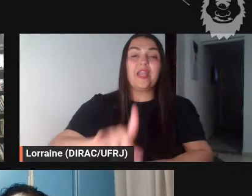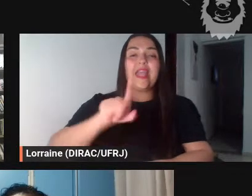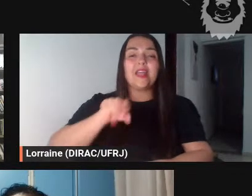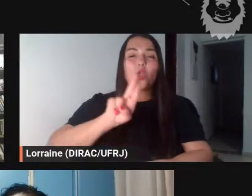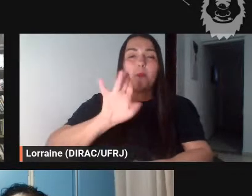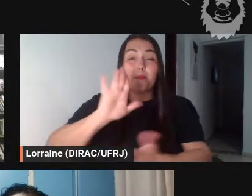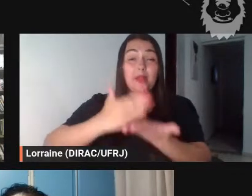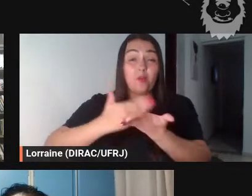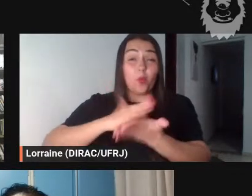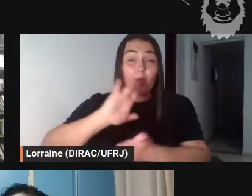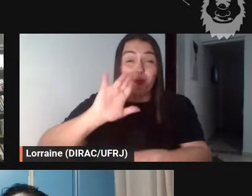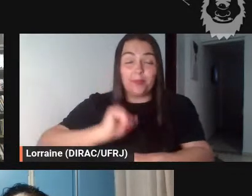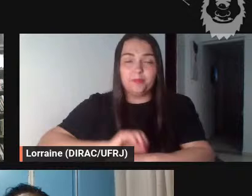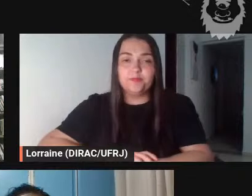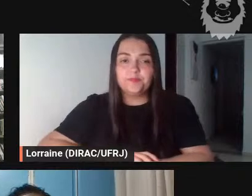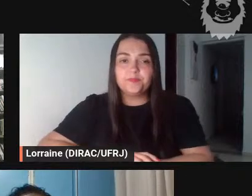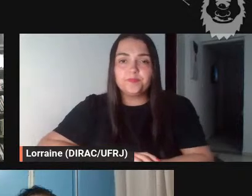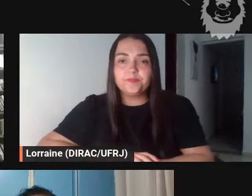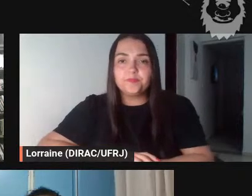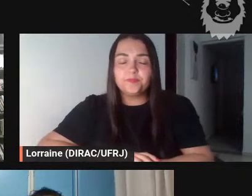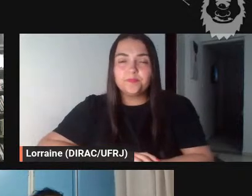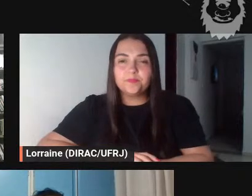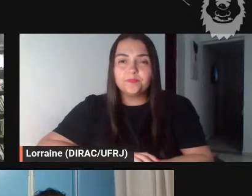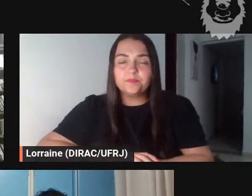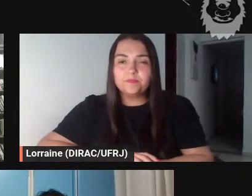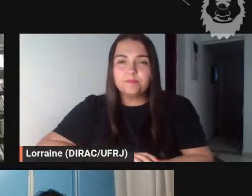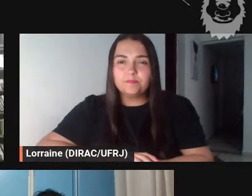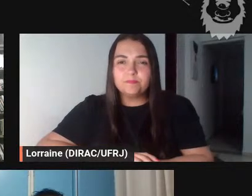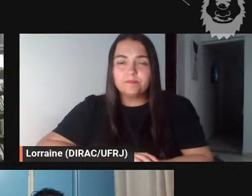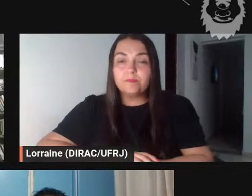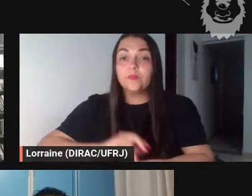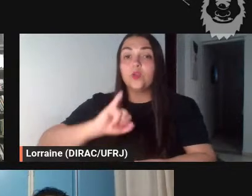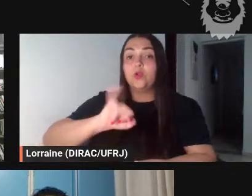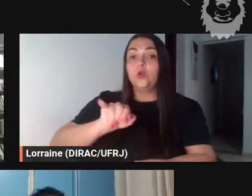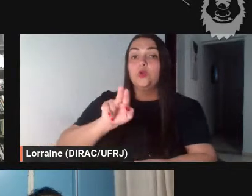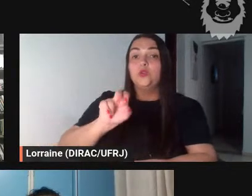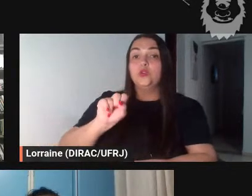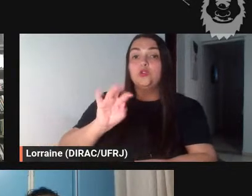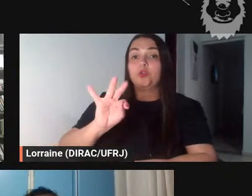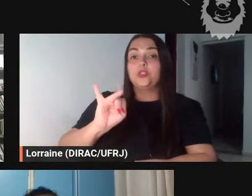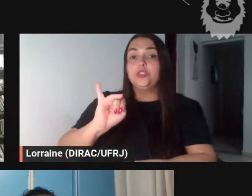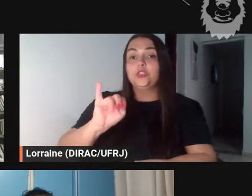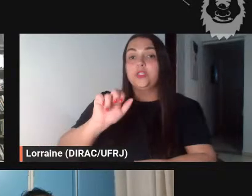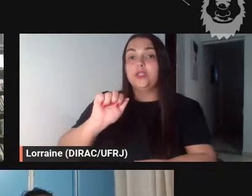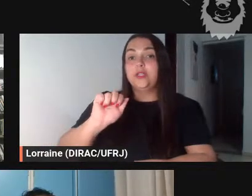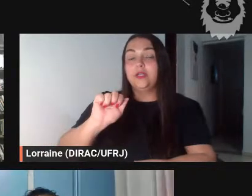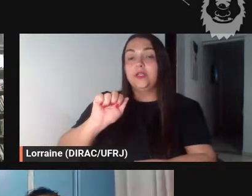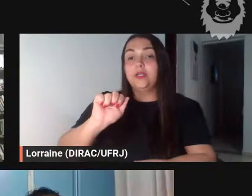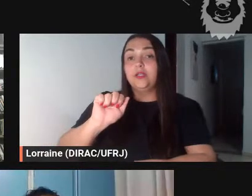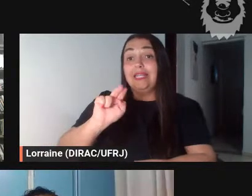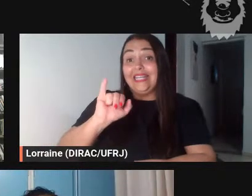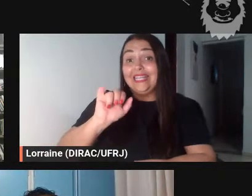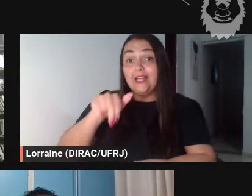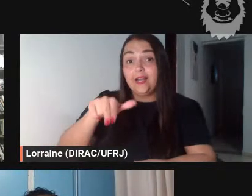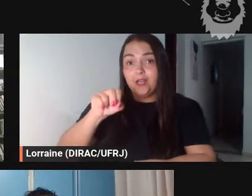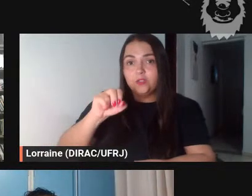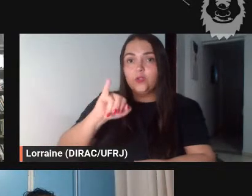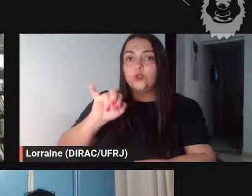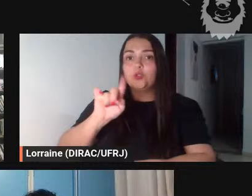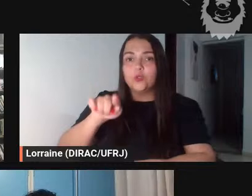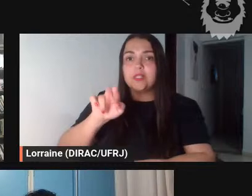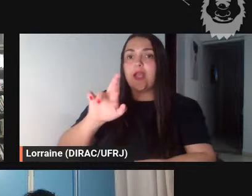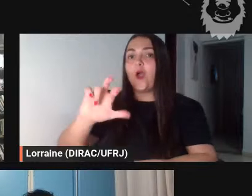peraí tá aqui é o Justiniano José da Rocha né que escreveu a versão